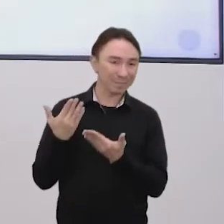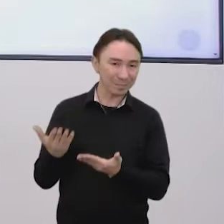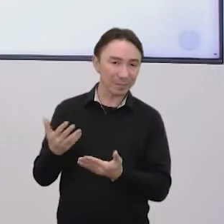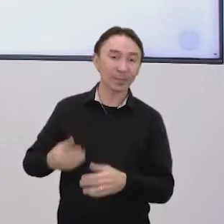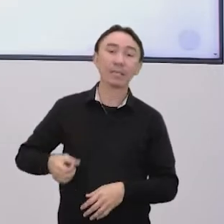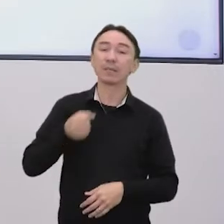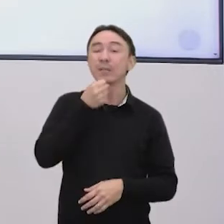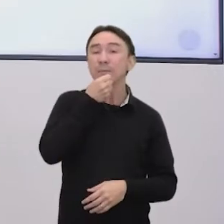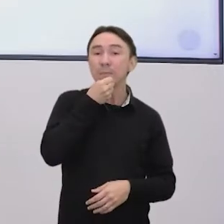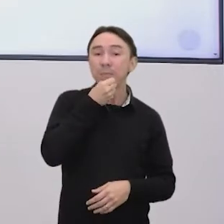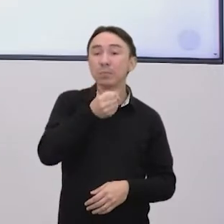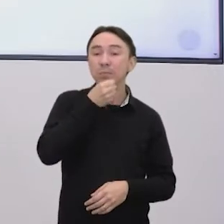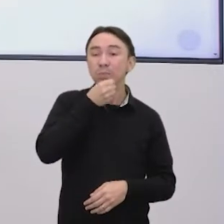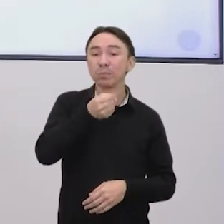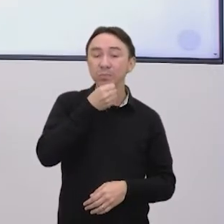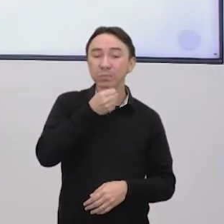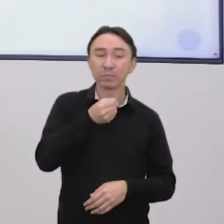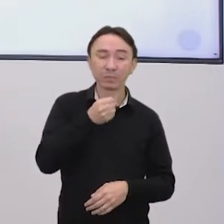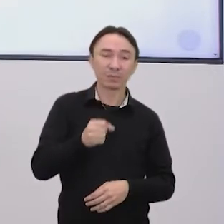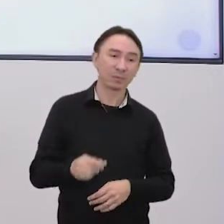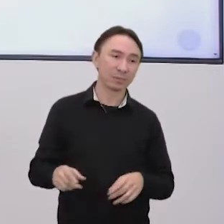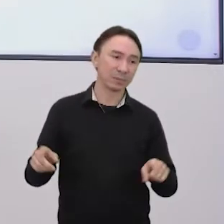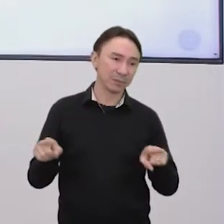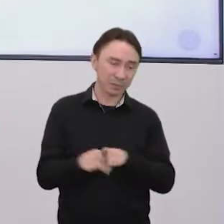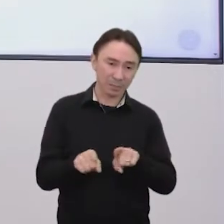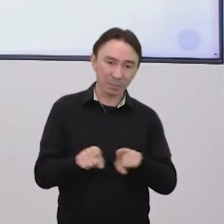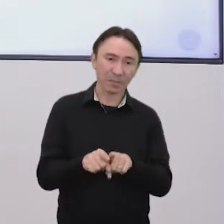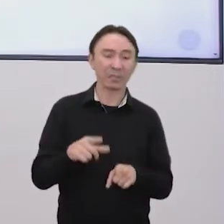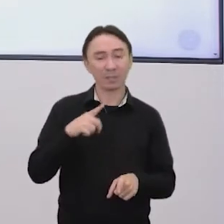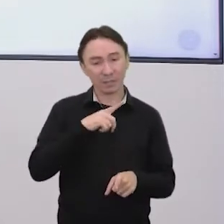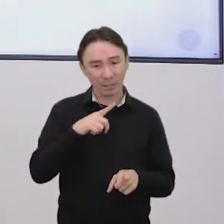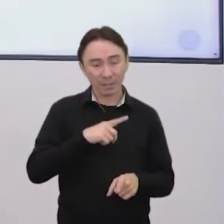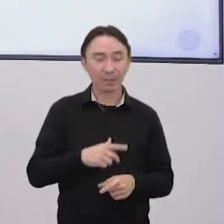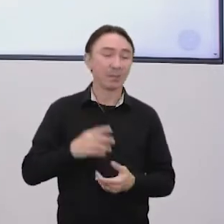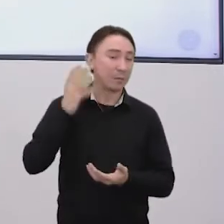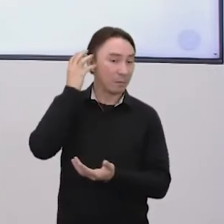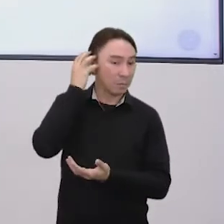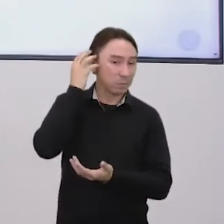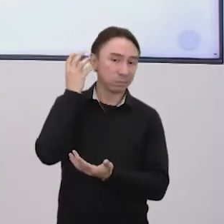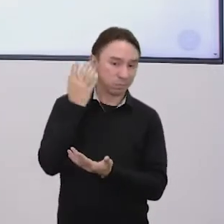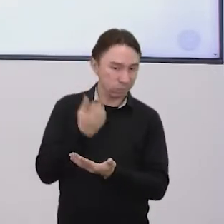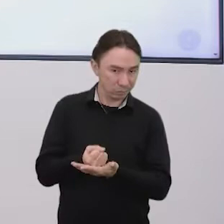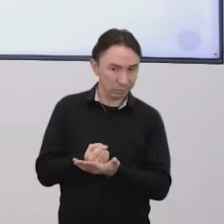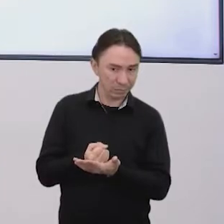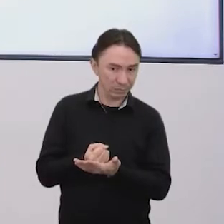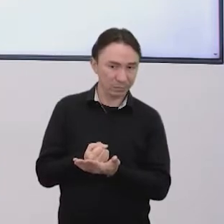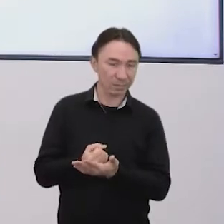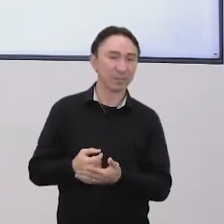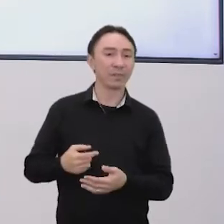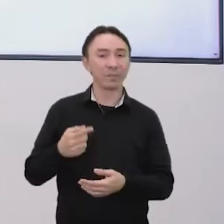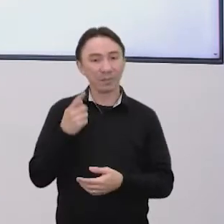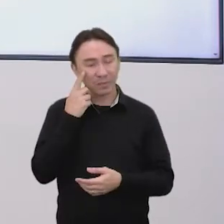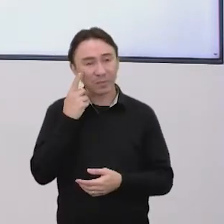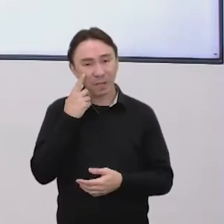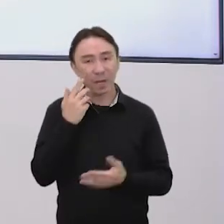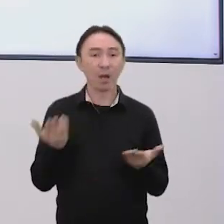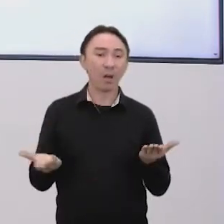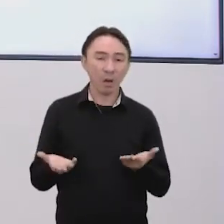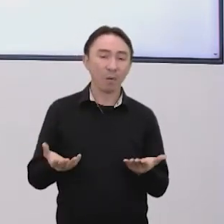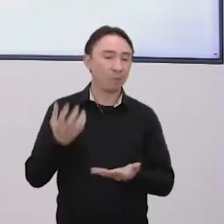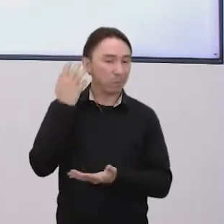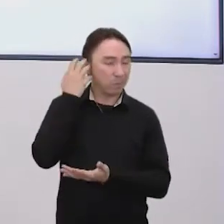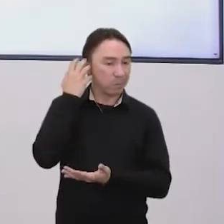exposta, foi disposta em forma de podcast. Então, nós vamos ouvir esse podcast que eu vou trazer para vocês.